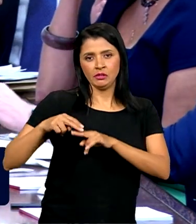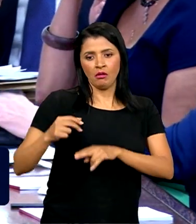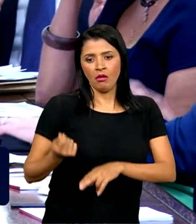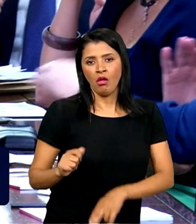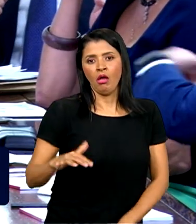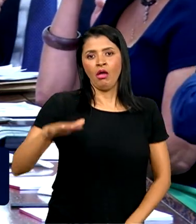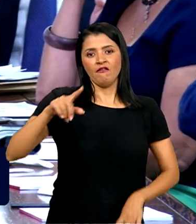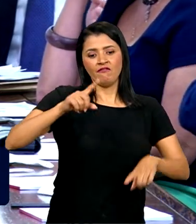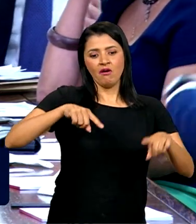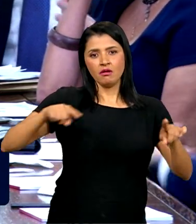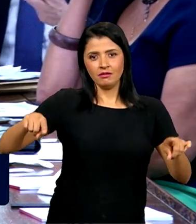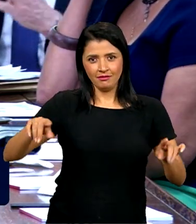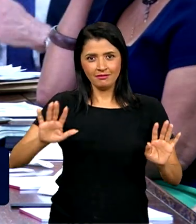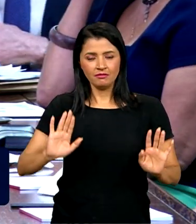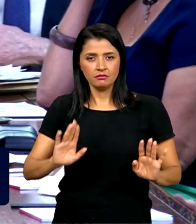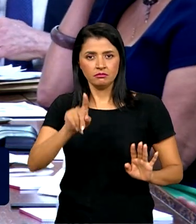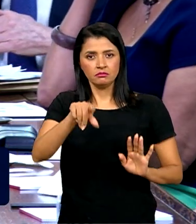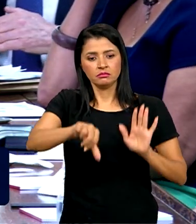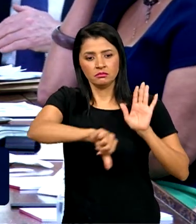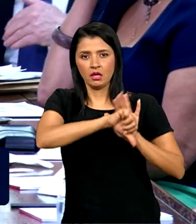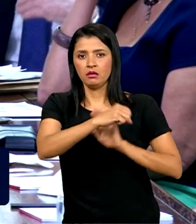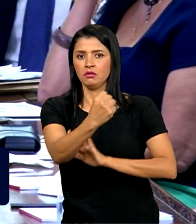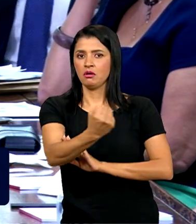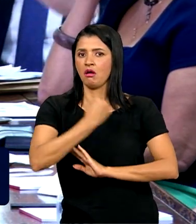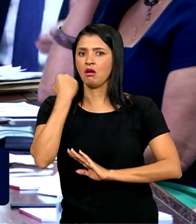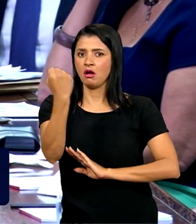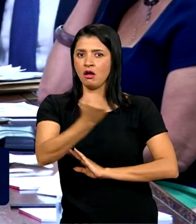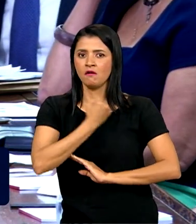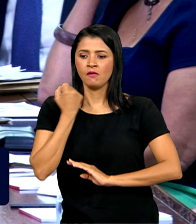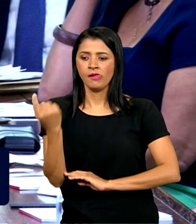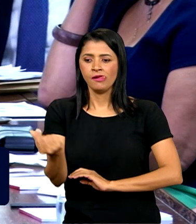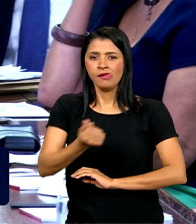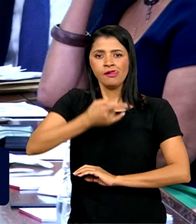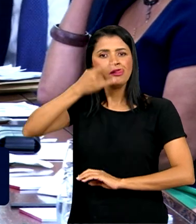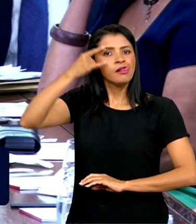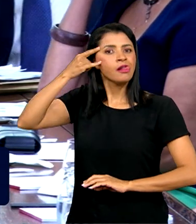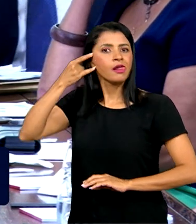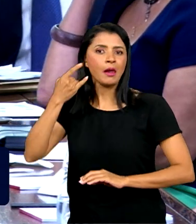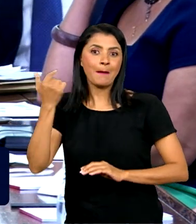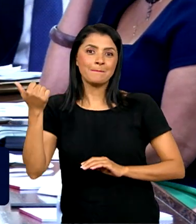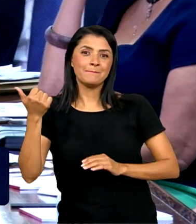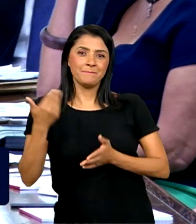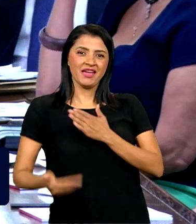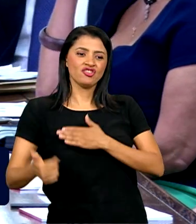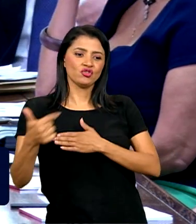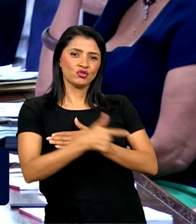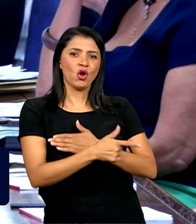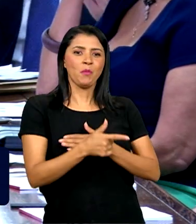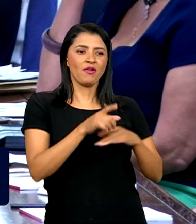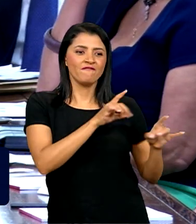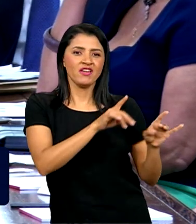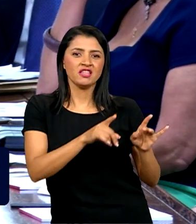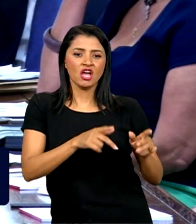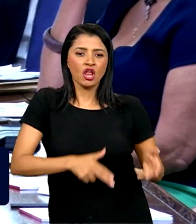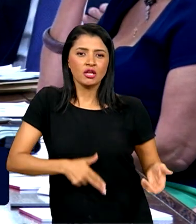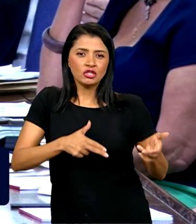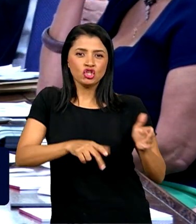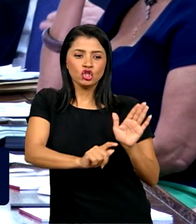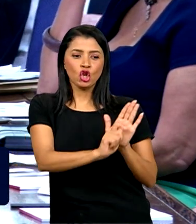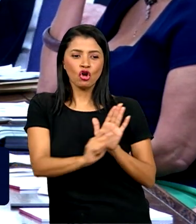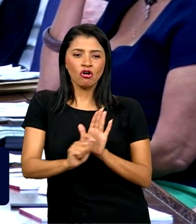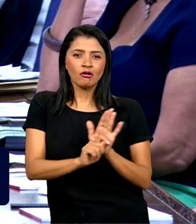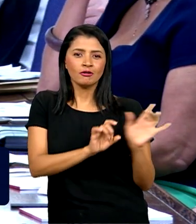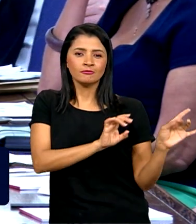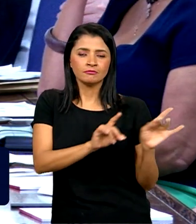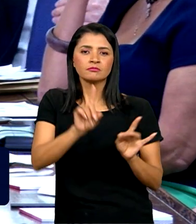varia um pouco. É um crime gravíssimo, os lucros perdem apenas para o tráfico de drogas e os crimes ambientais hoje